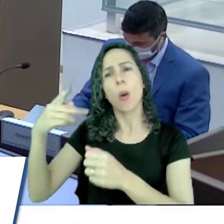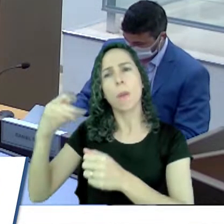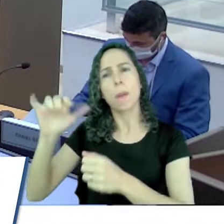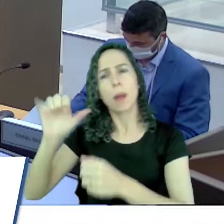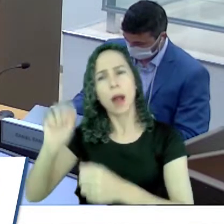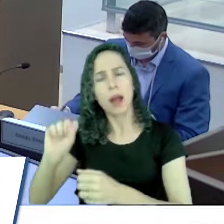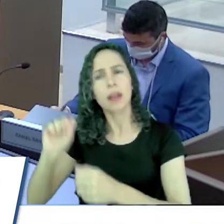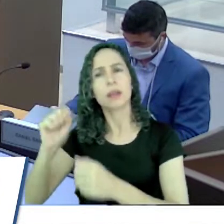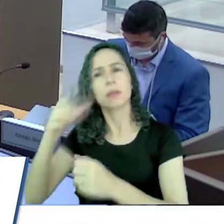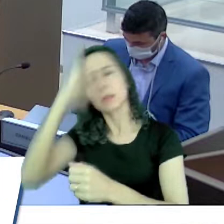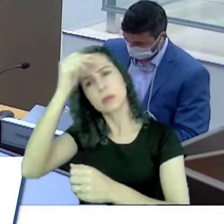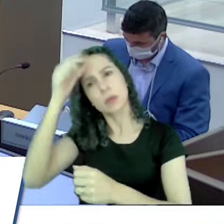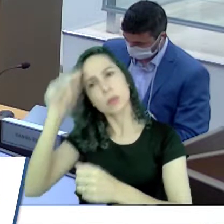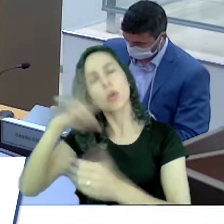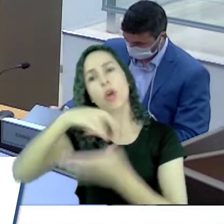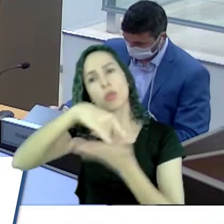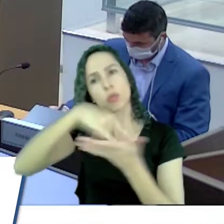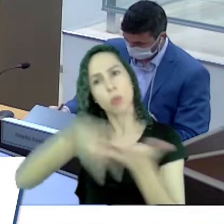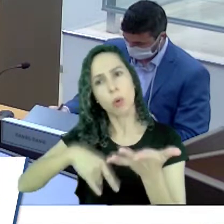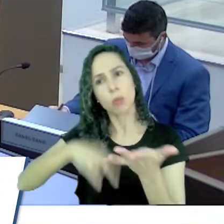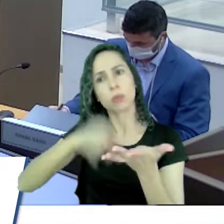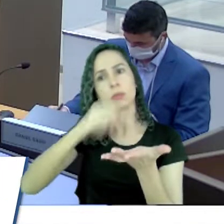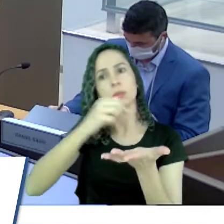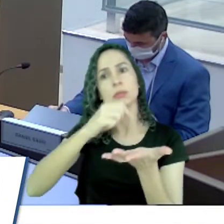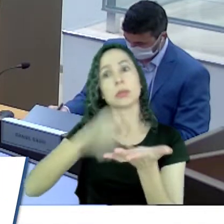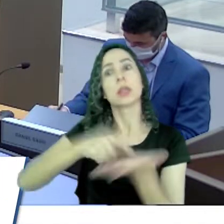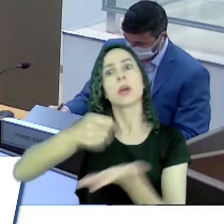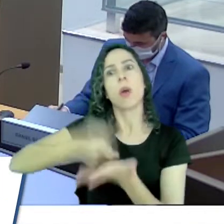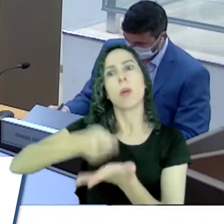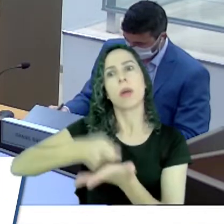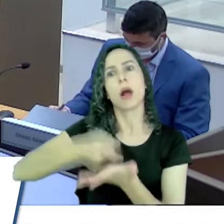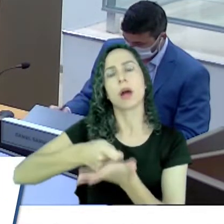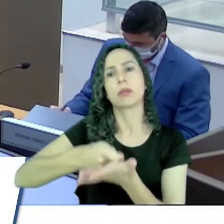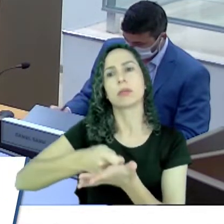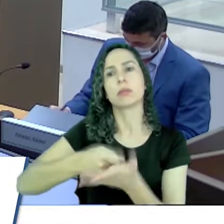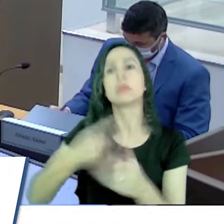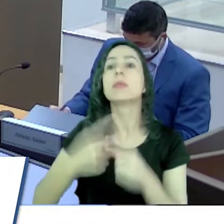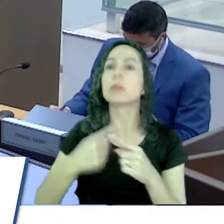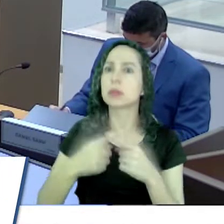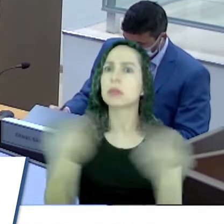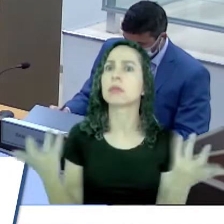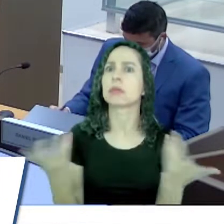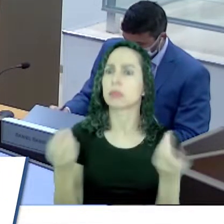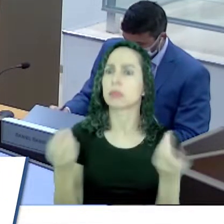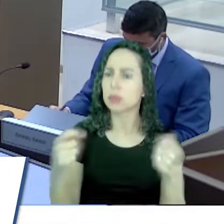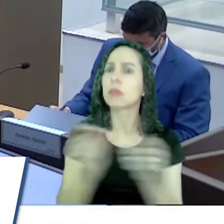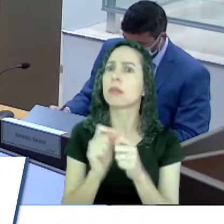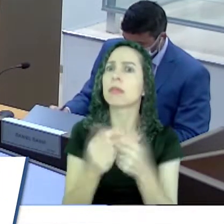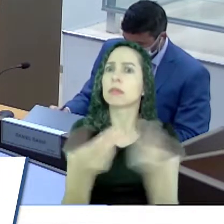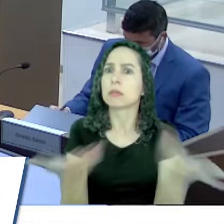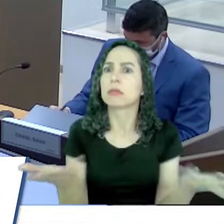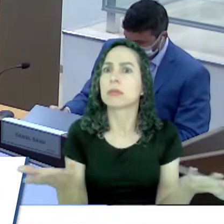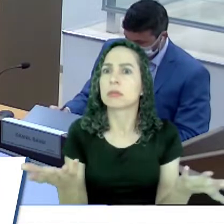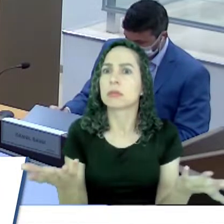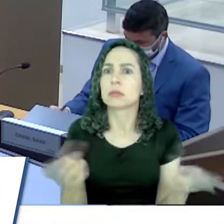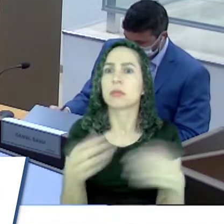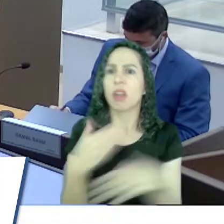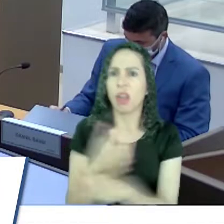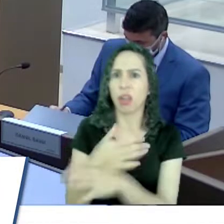fazemos esse documento e cobrar, porque alguma atitude tem que ser tomada. Isso não pode ficar assim.